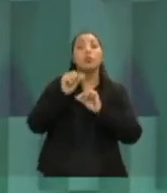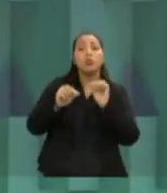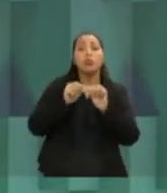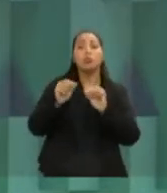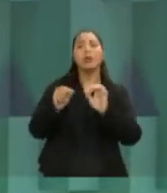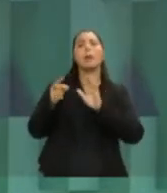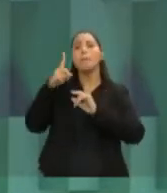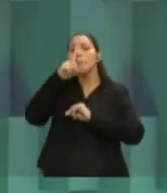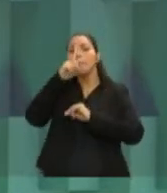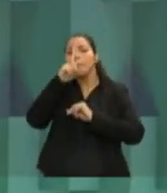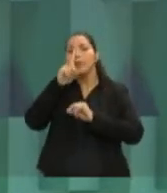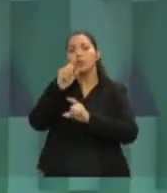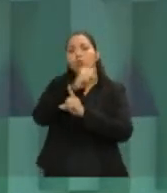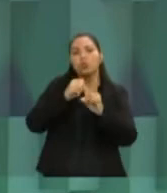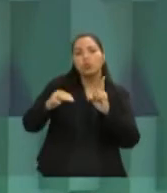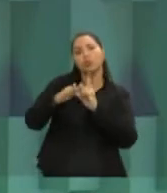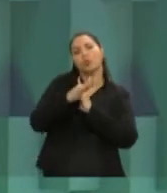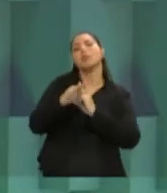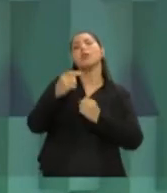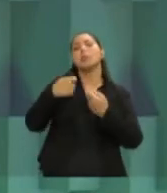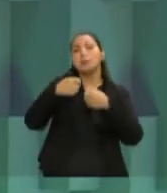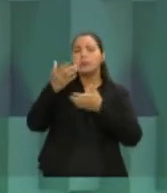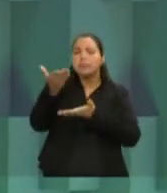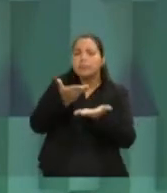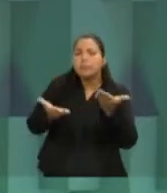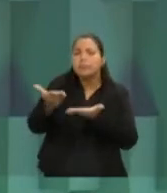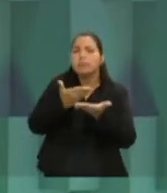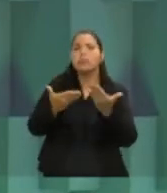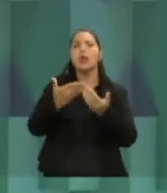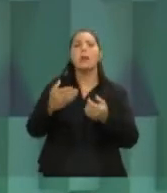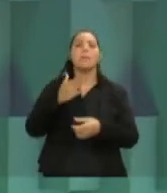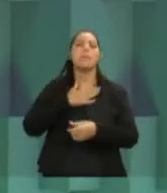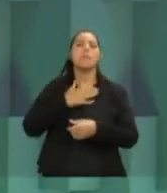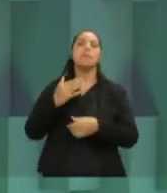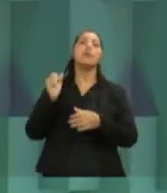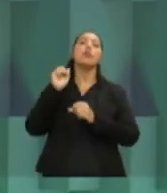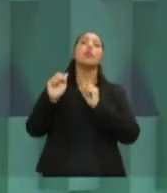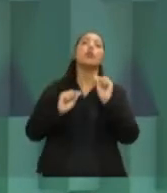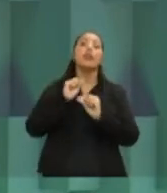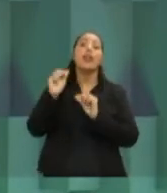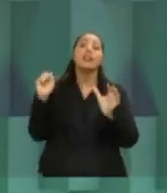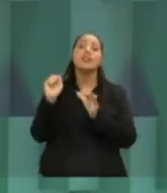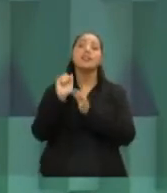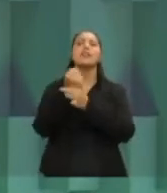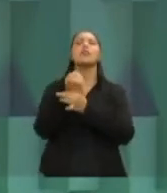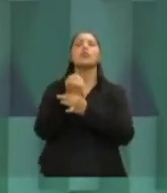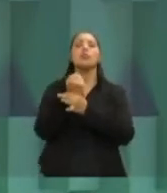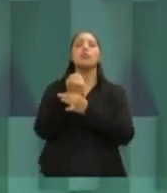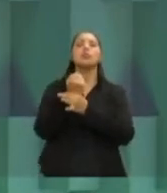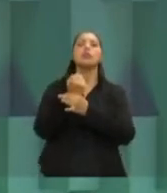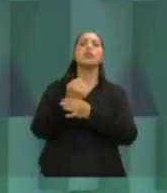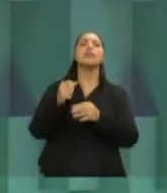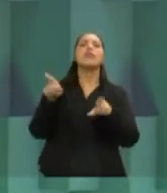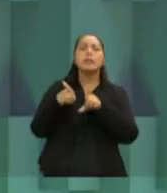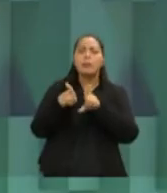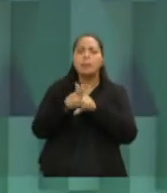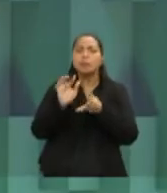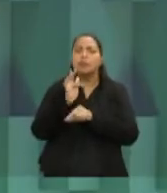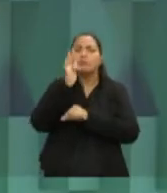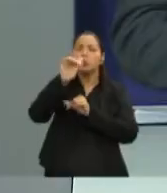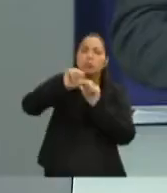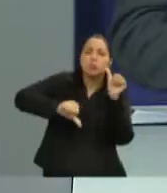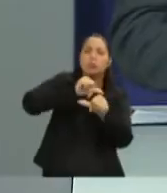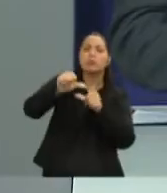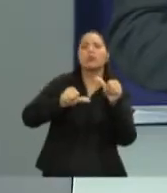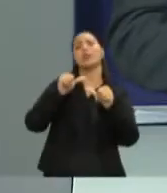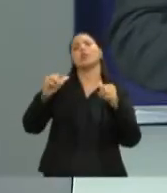mais atenção. A minha intenção é garantir a vida e a proteção dessas crianças com a educação que garante e muda o futuro de qualquer cidade.